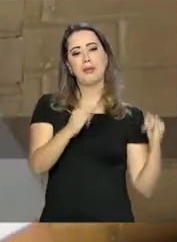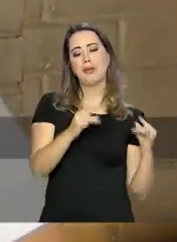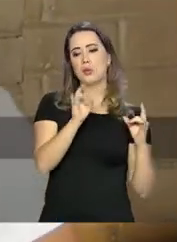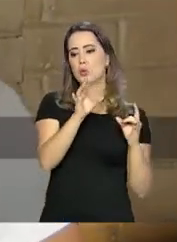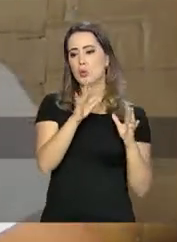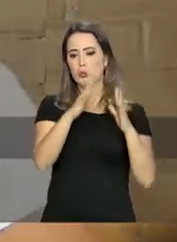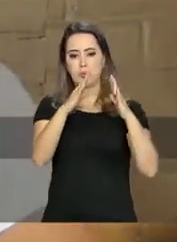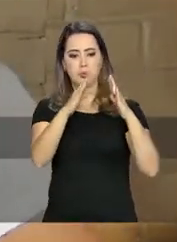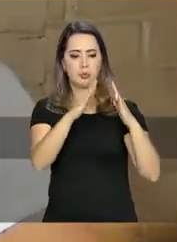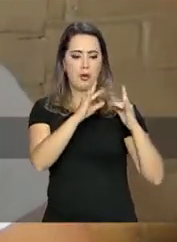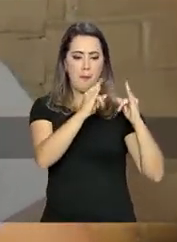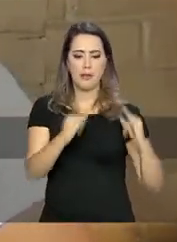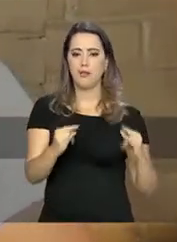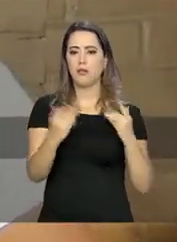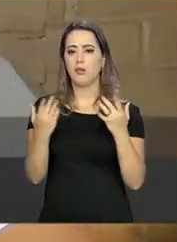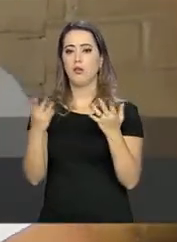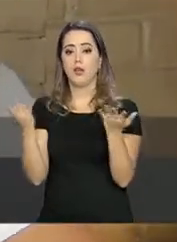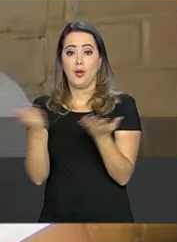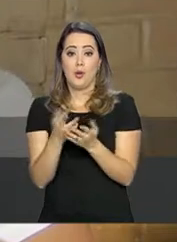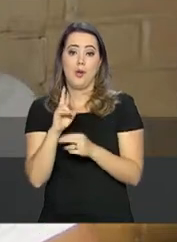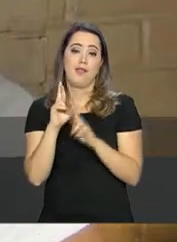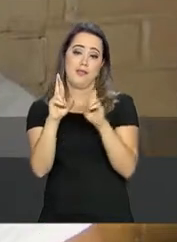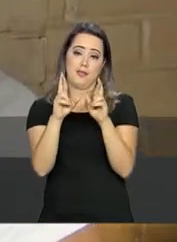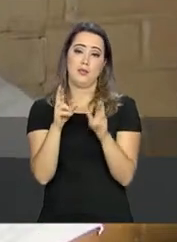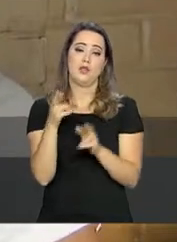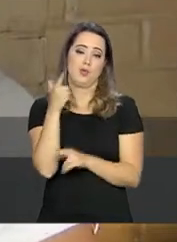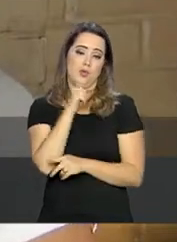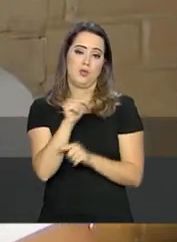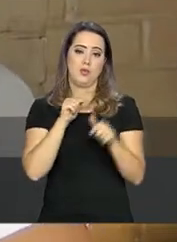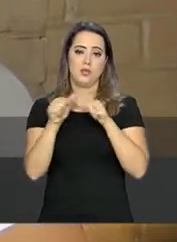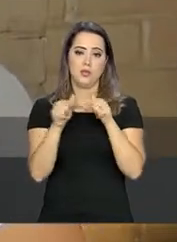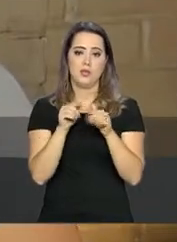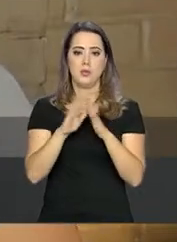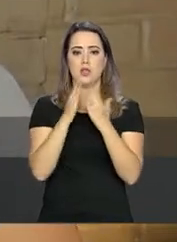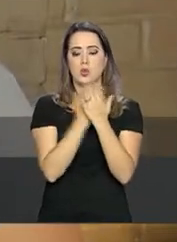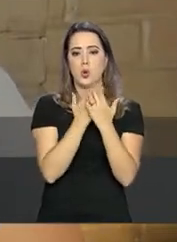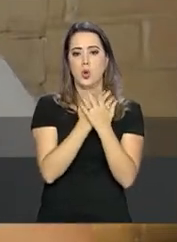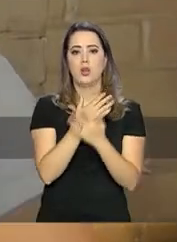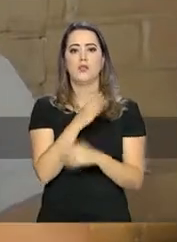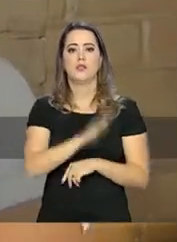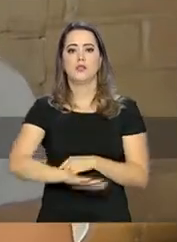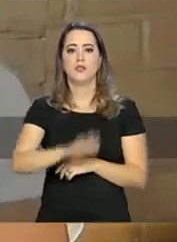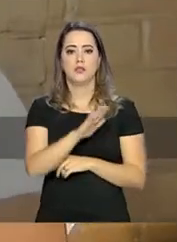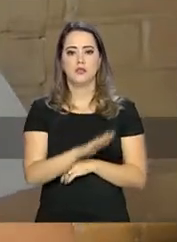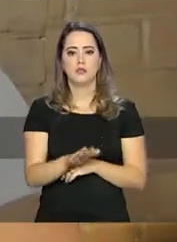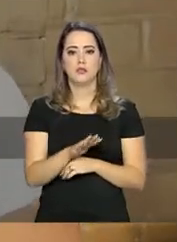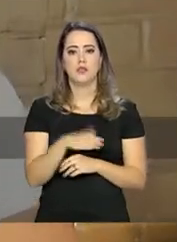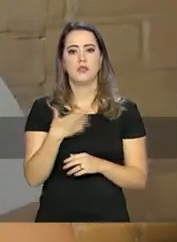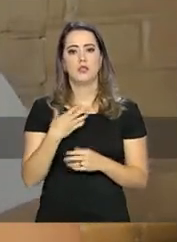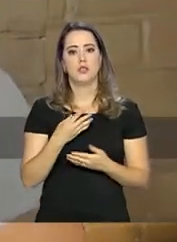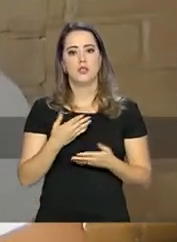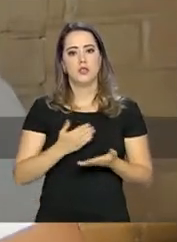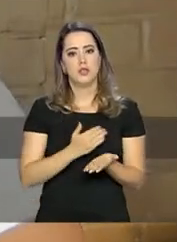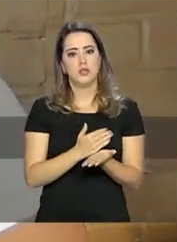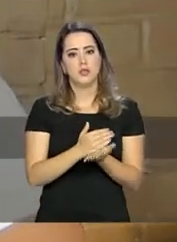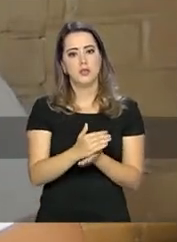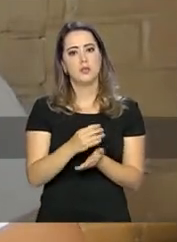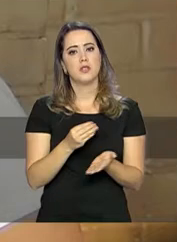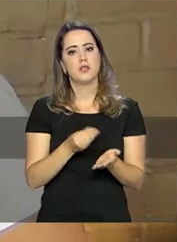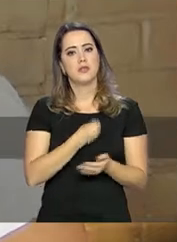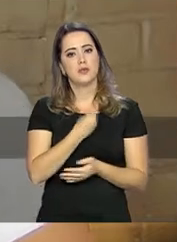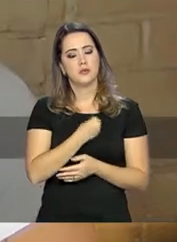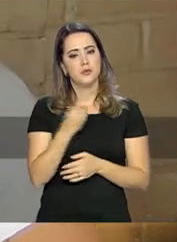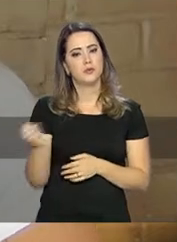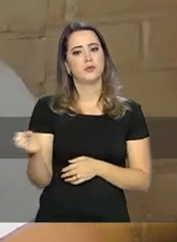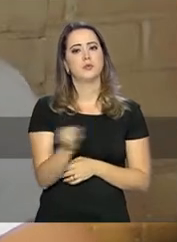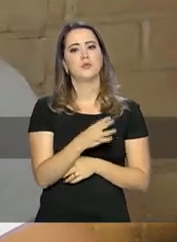barracas. Agora a esperança é conseguir o emprego, a escola dos meninos, para começar a nova vida que